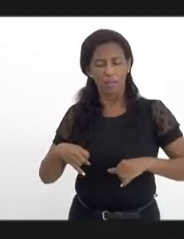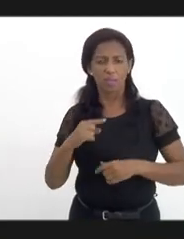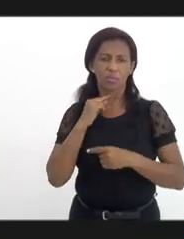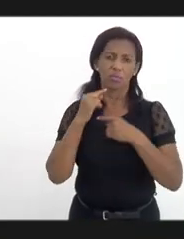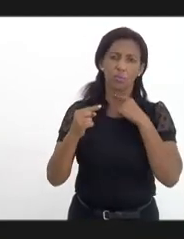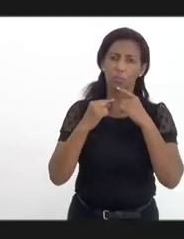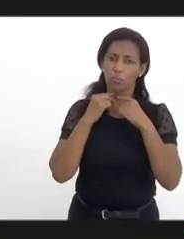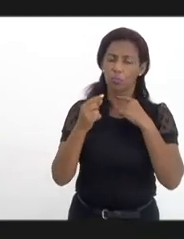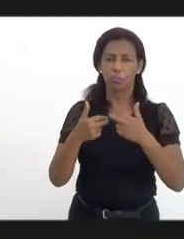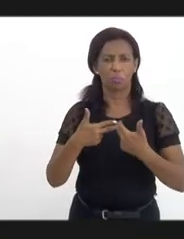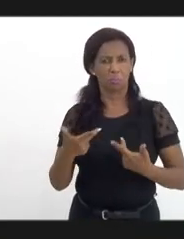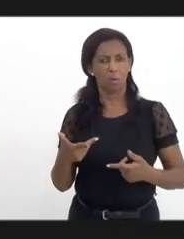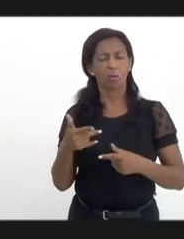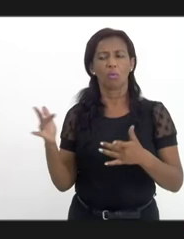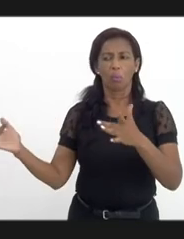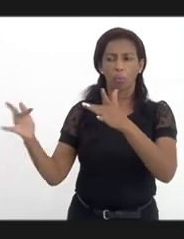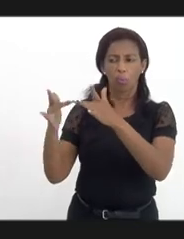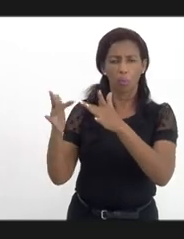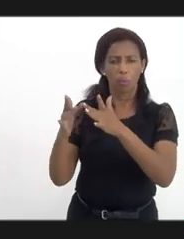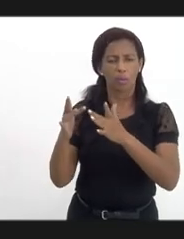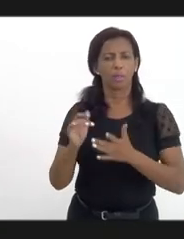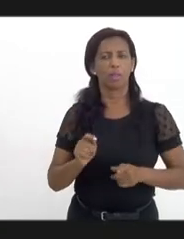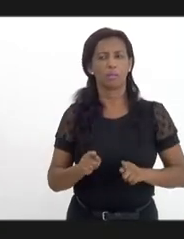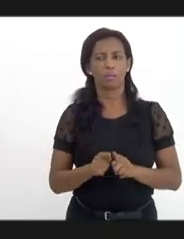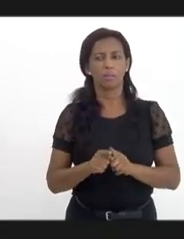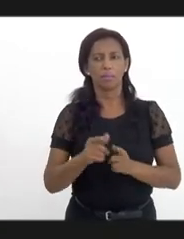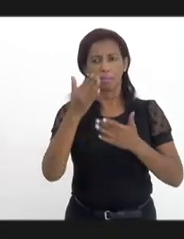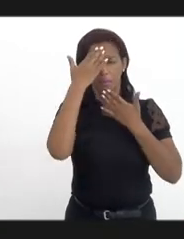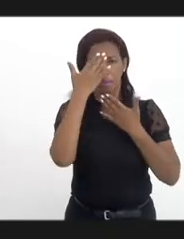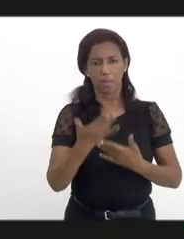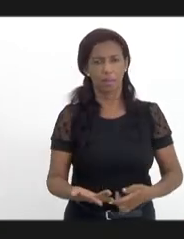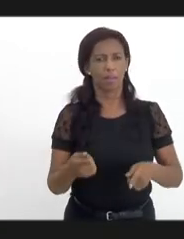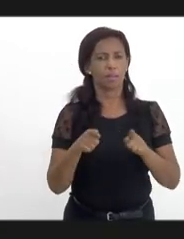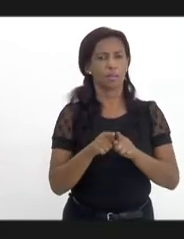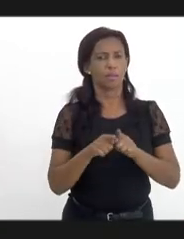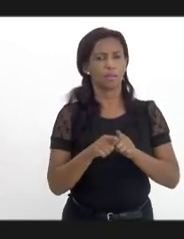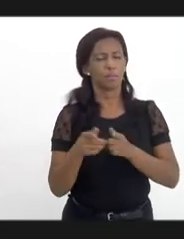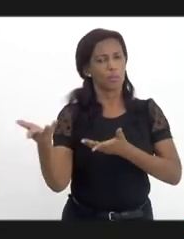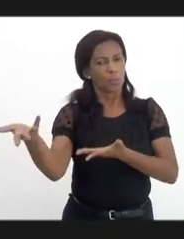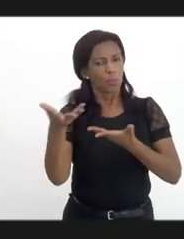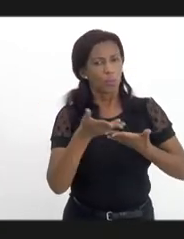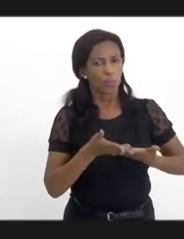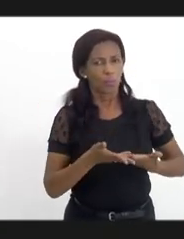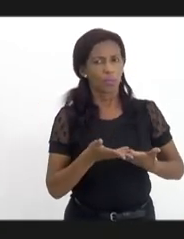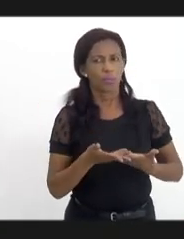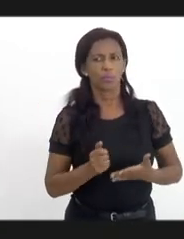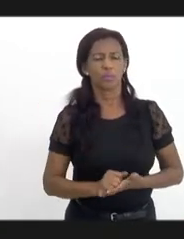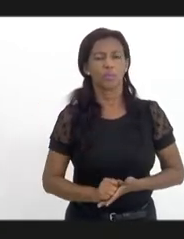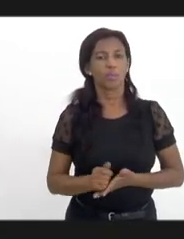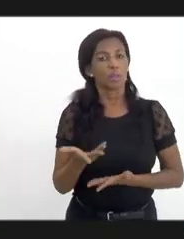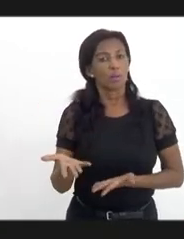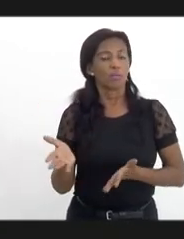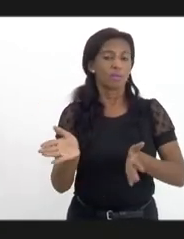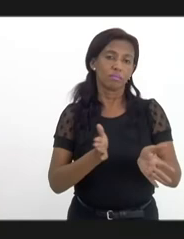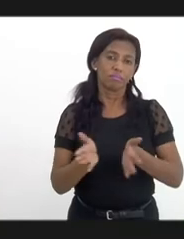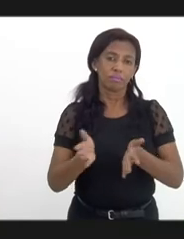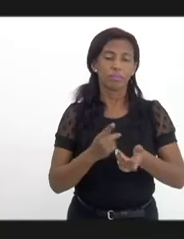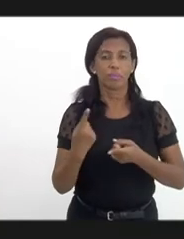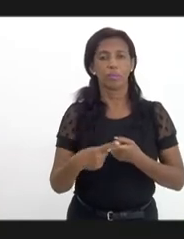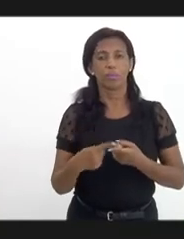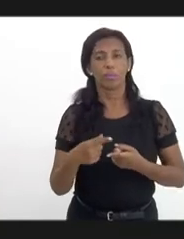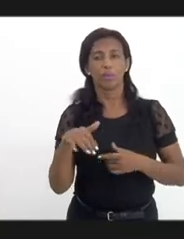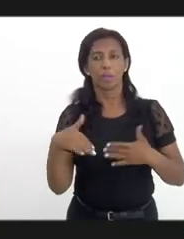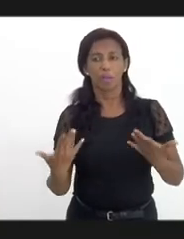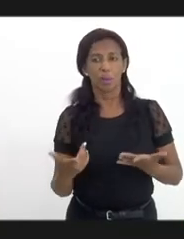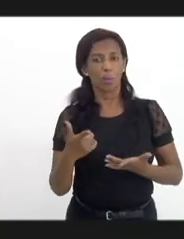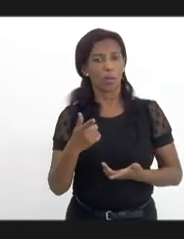dúvida, qualquer coisa, nós vamos entrar em contato com a ANE. Gostaríamos de agradecer esse convite. Então, fazendo essa articulação, porque quando